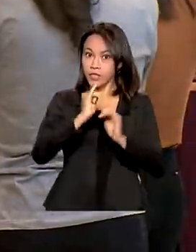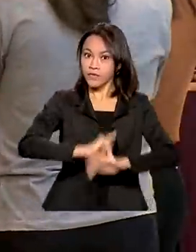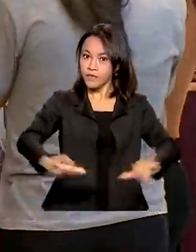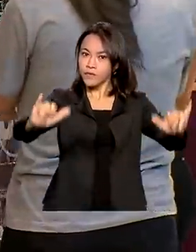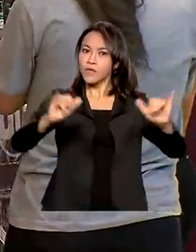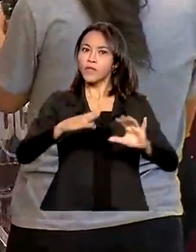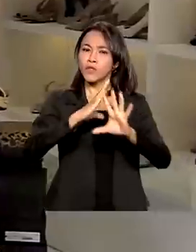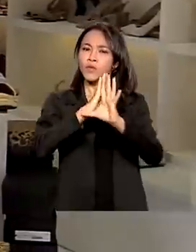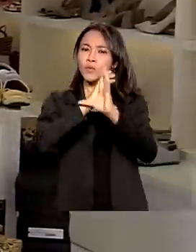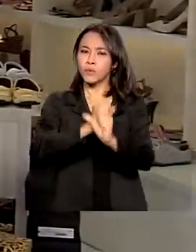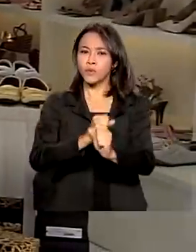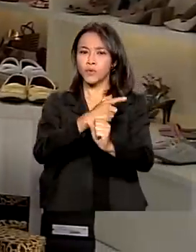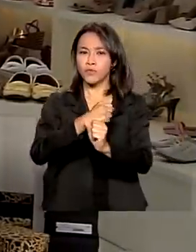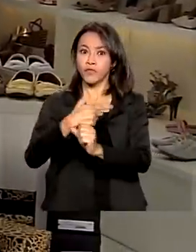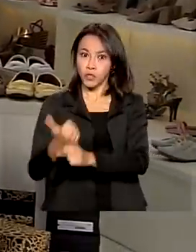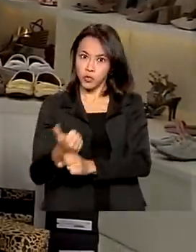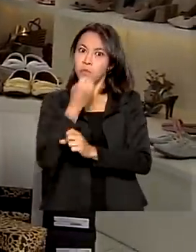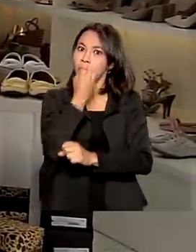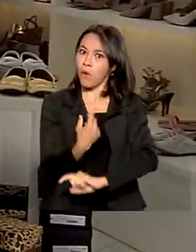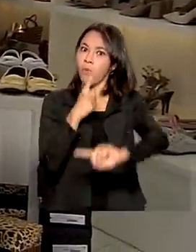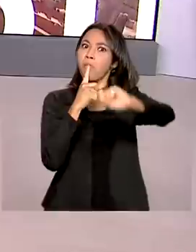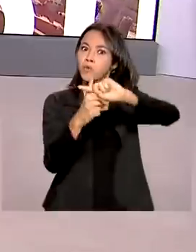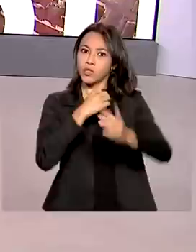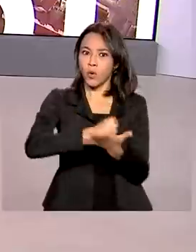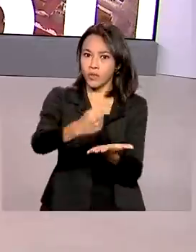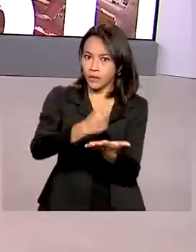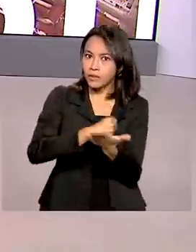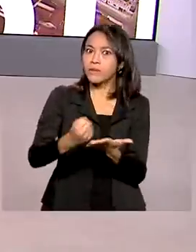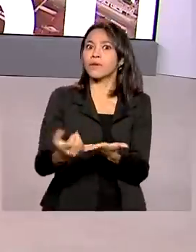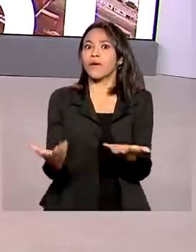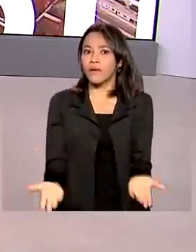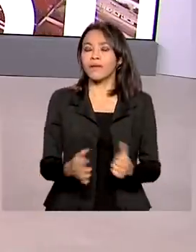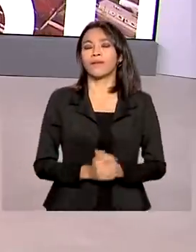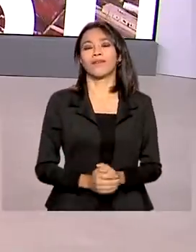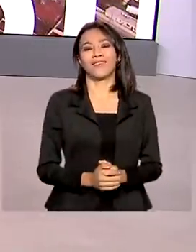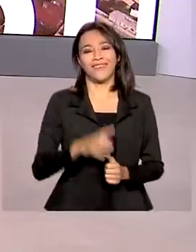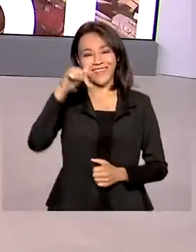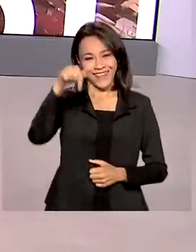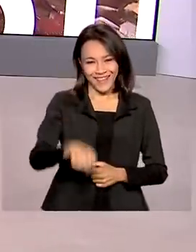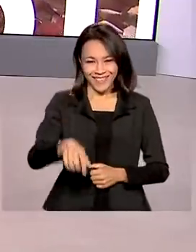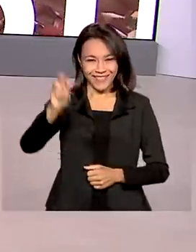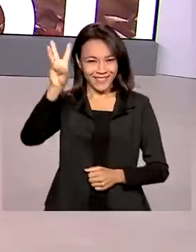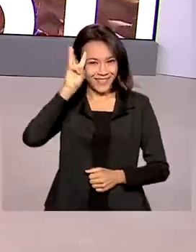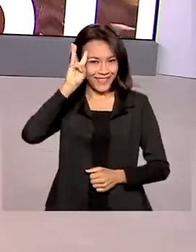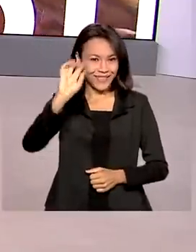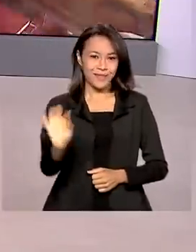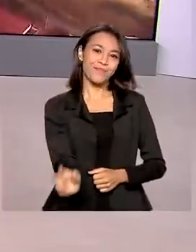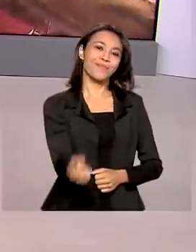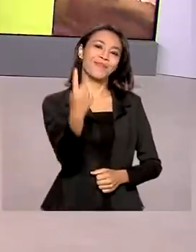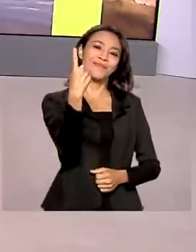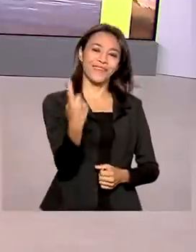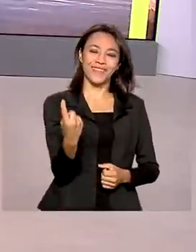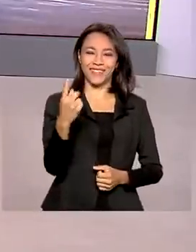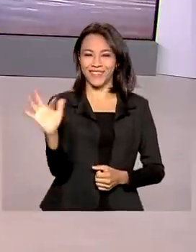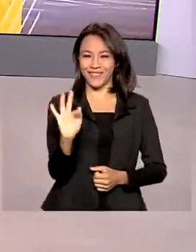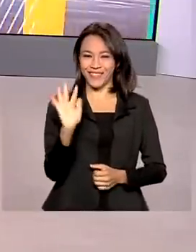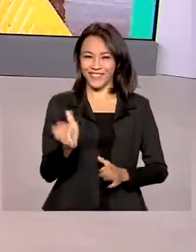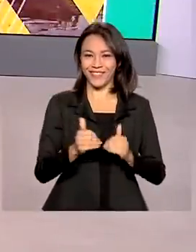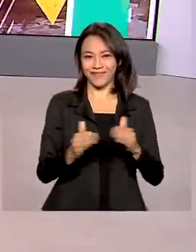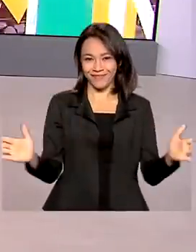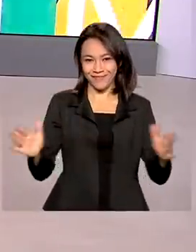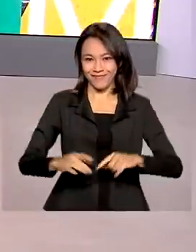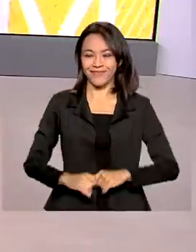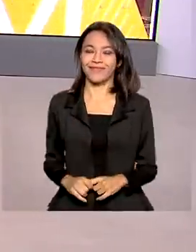com saldo positivo de empregos formais. A edição desta terça-feira, 1º de fevereiro, já está